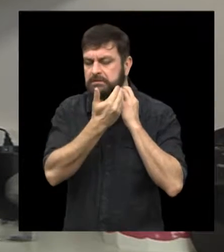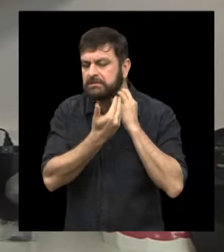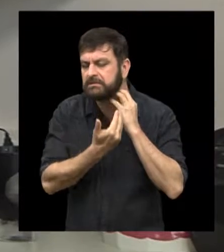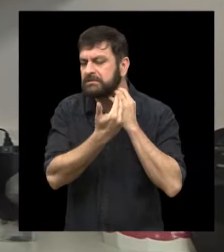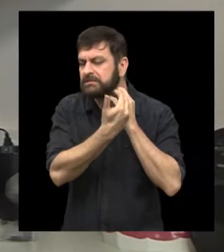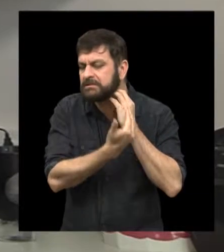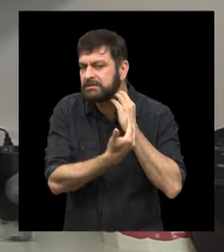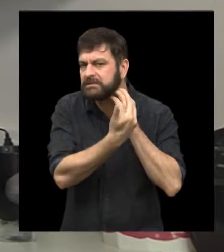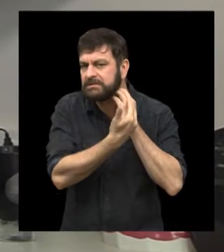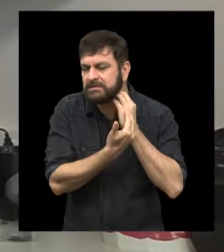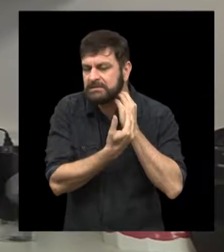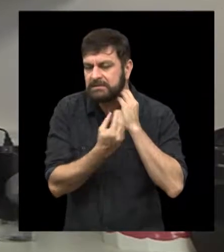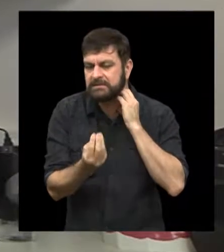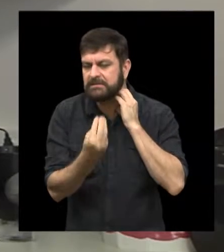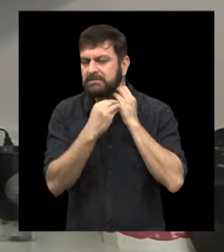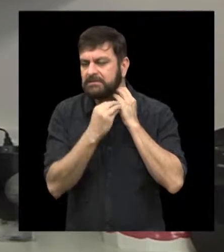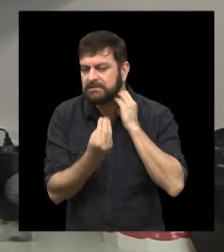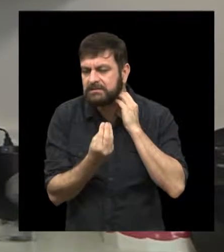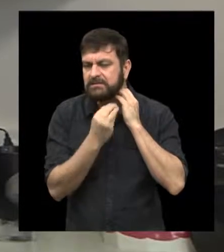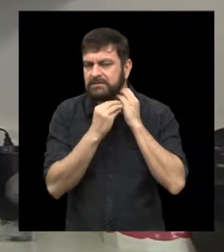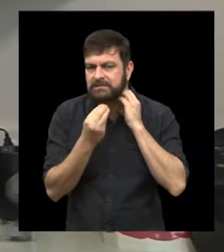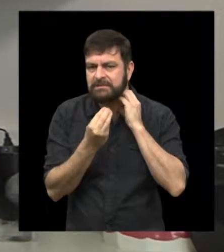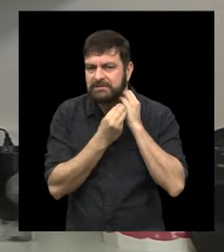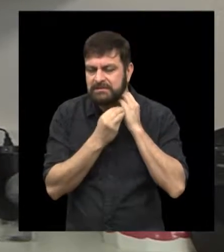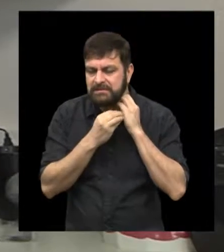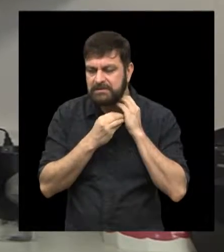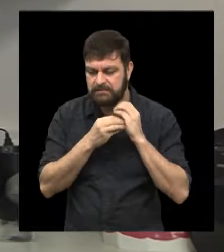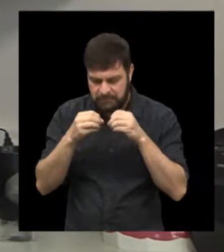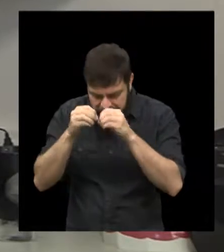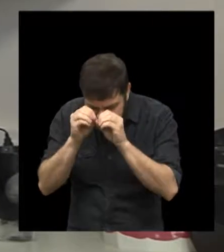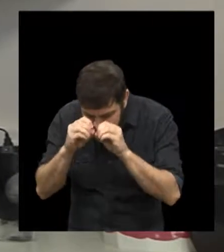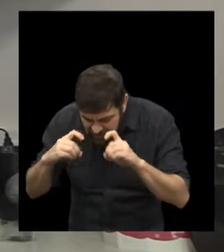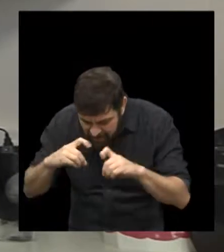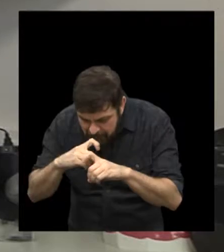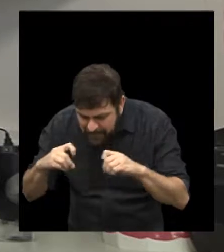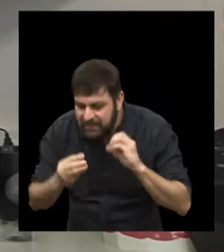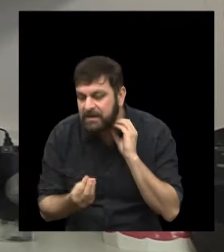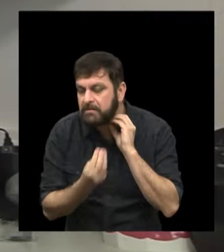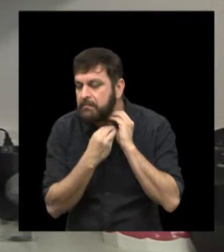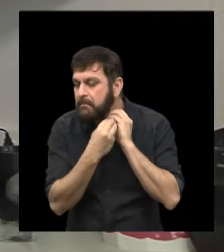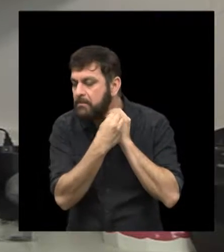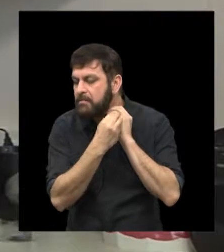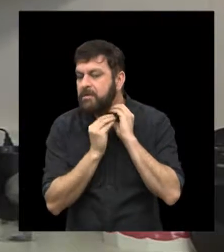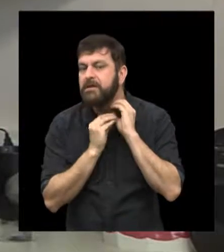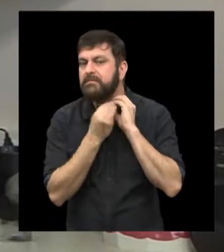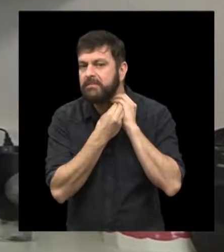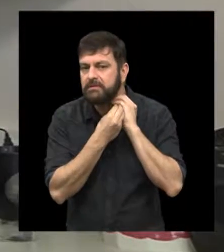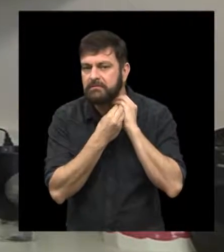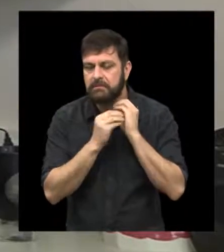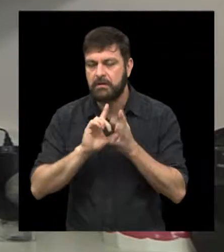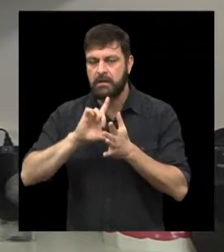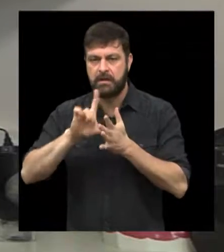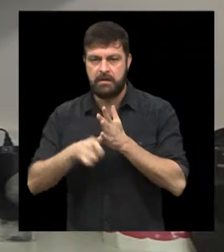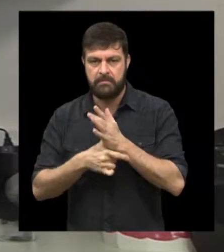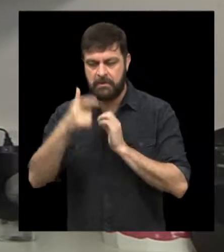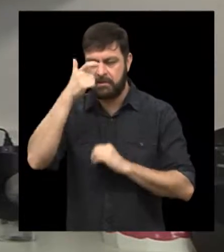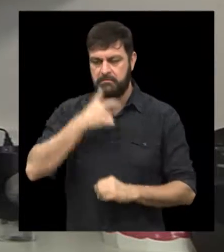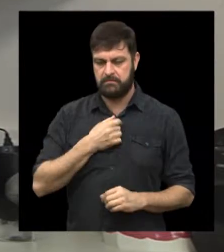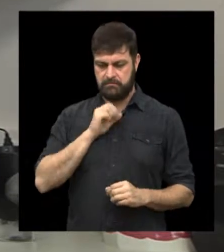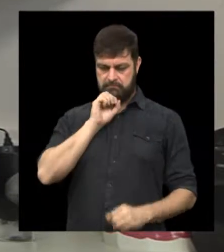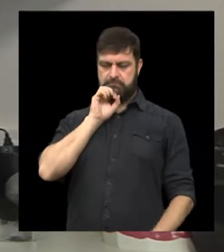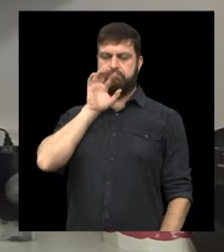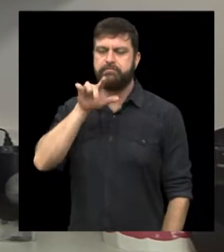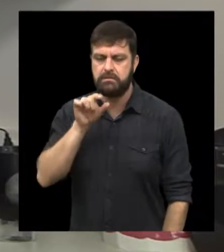queijinho suíço, cheio de buraquinhos. E as placas bacterianas se formam no interior das amígdalas. Quando a pessoa, de repente,